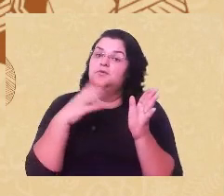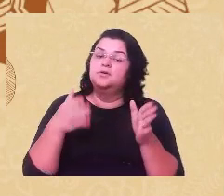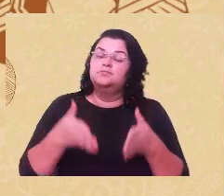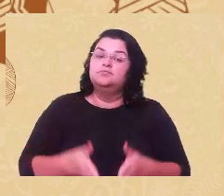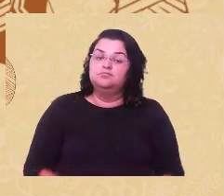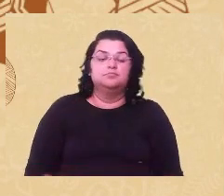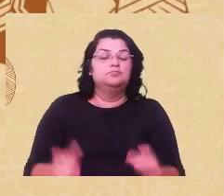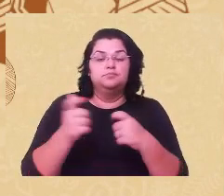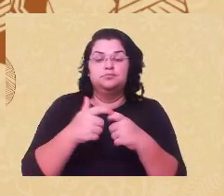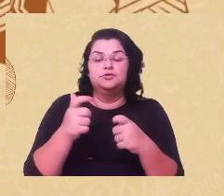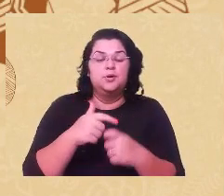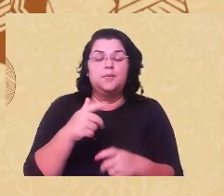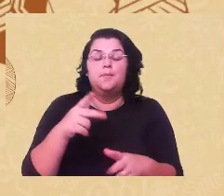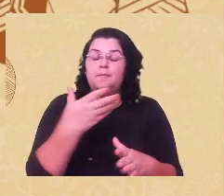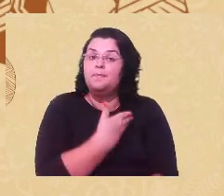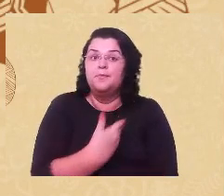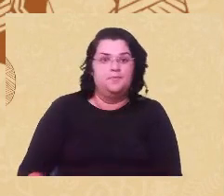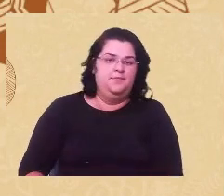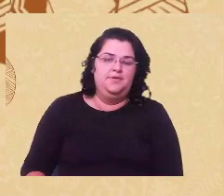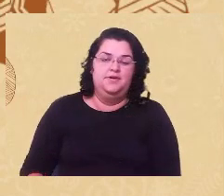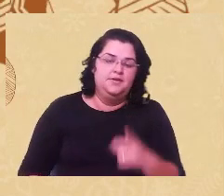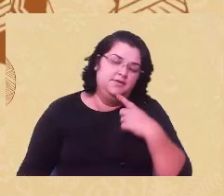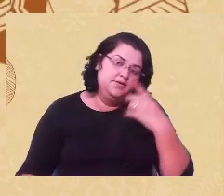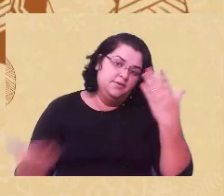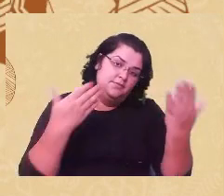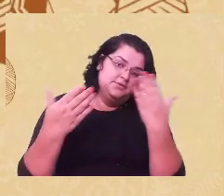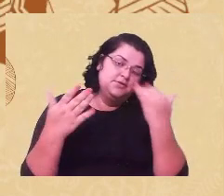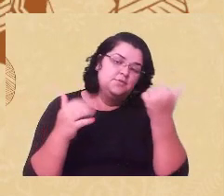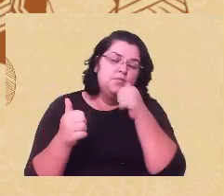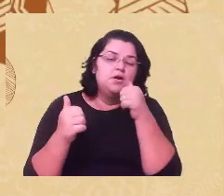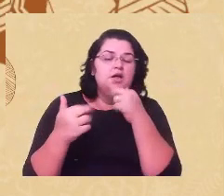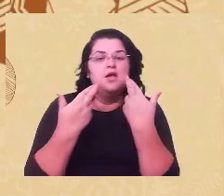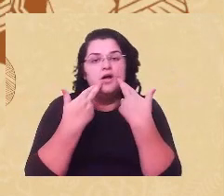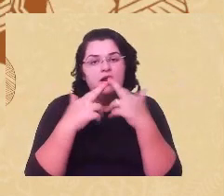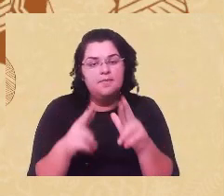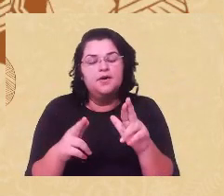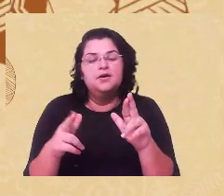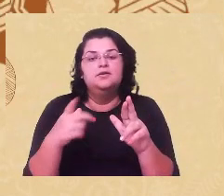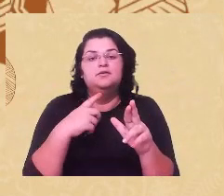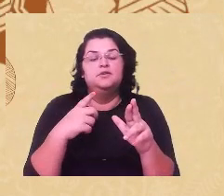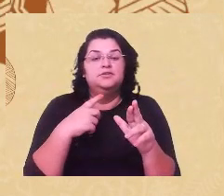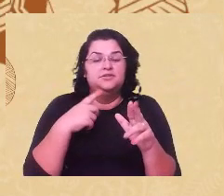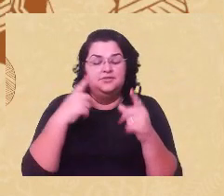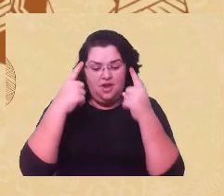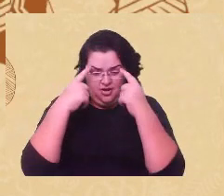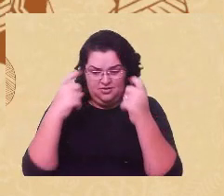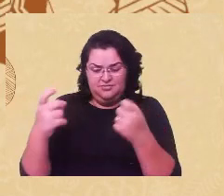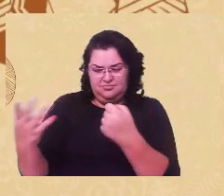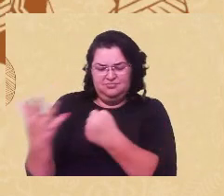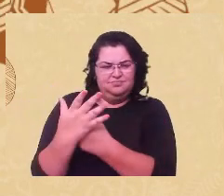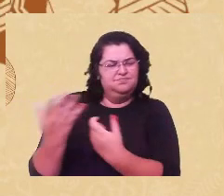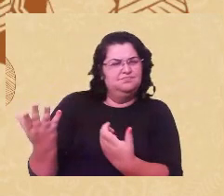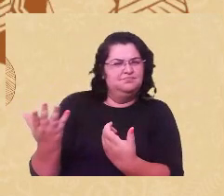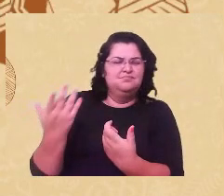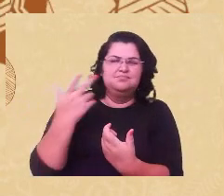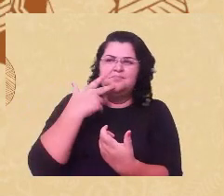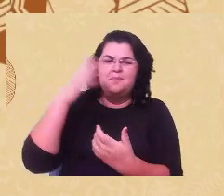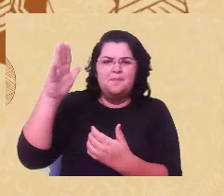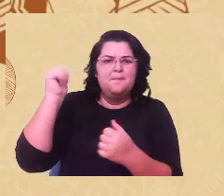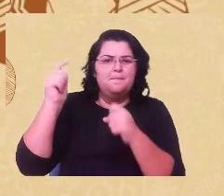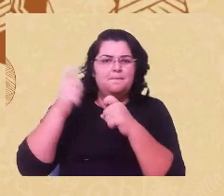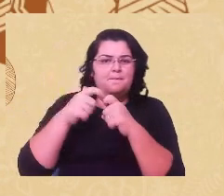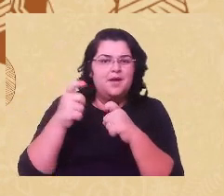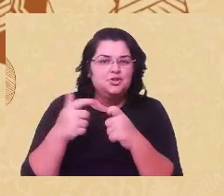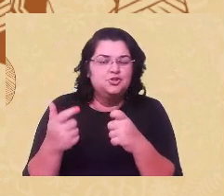comum era a psicóloga chamar, quando a mulher reclamava que tinha sofrido violência obstétrica, a psicóloga chamava o médico ou a enfermeira